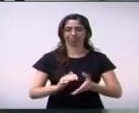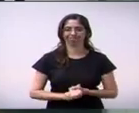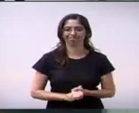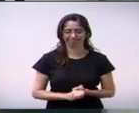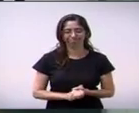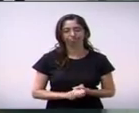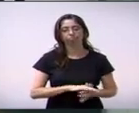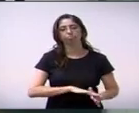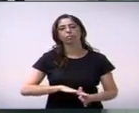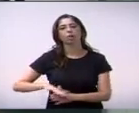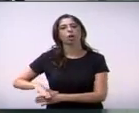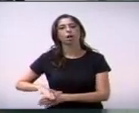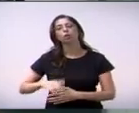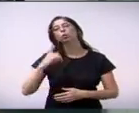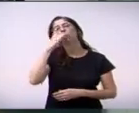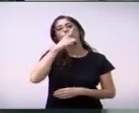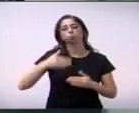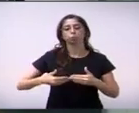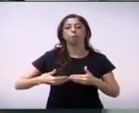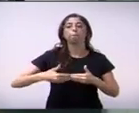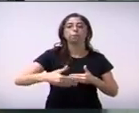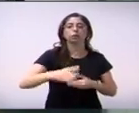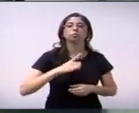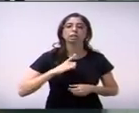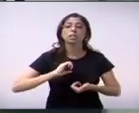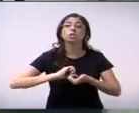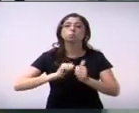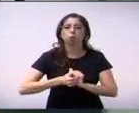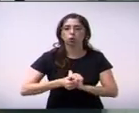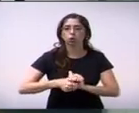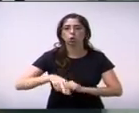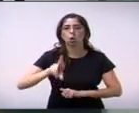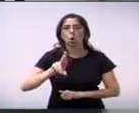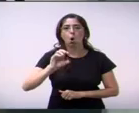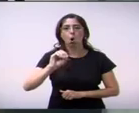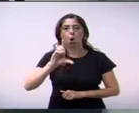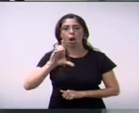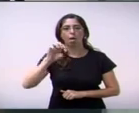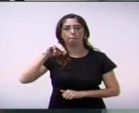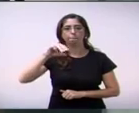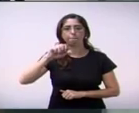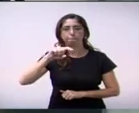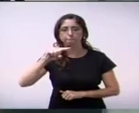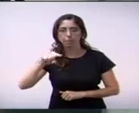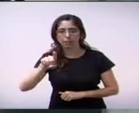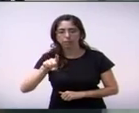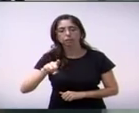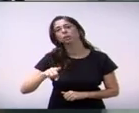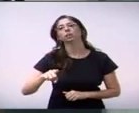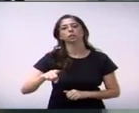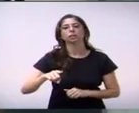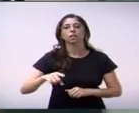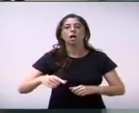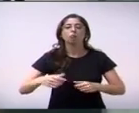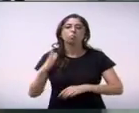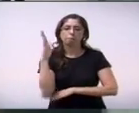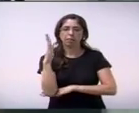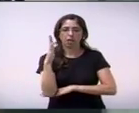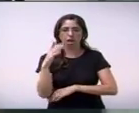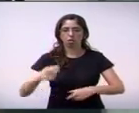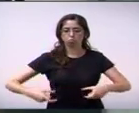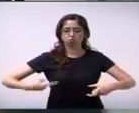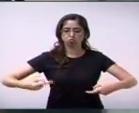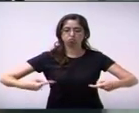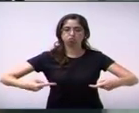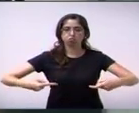novamente do Festival de Rolimã, que agora vai virar tradição todo segundo domingo do mês. O primeiro foi maravilhoso, tenho